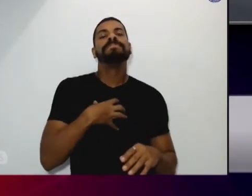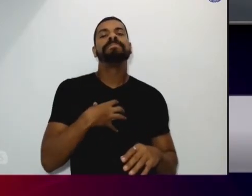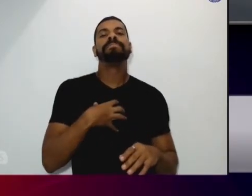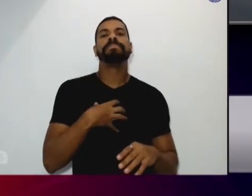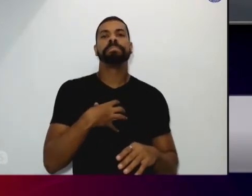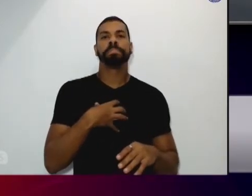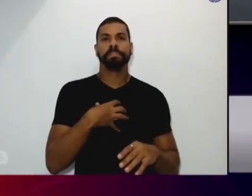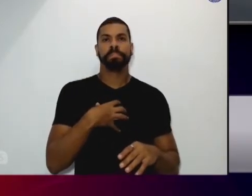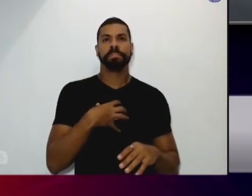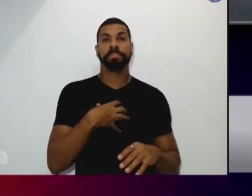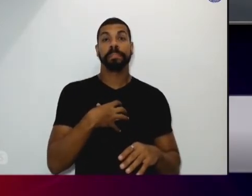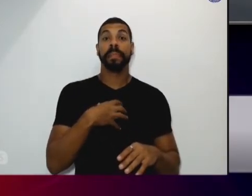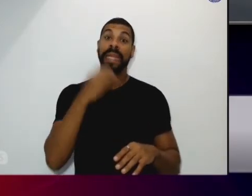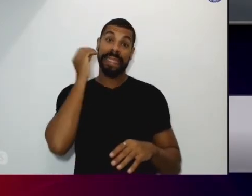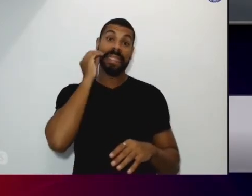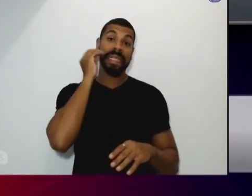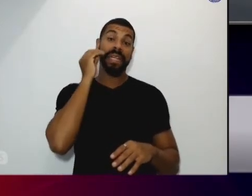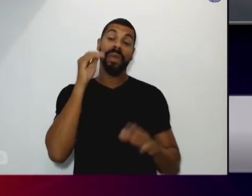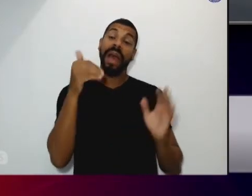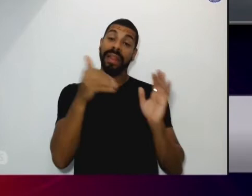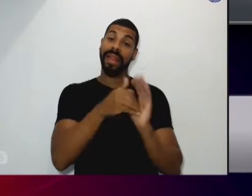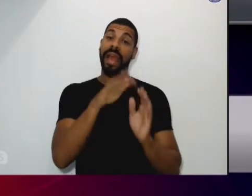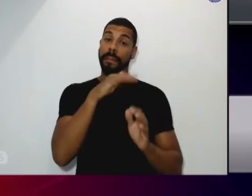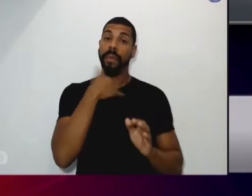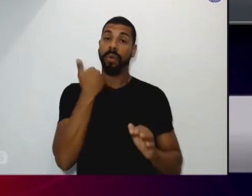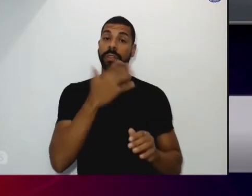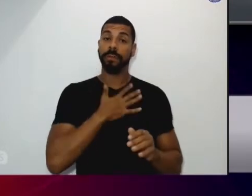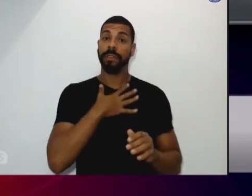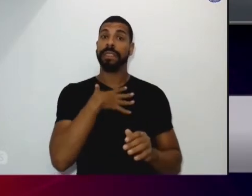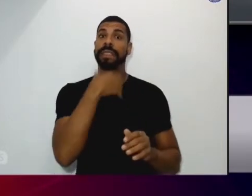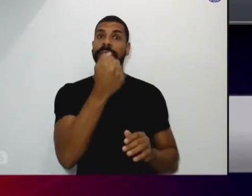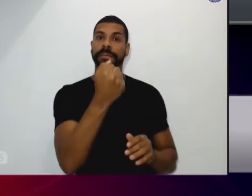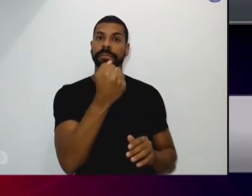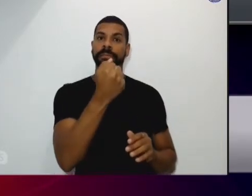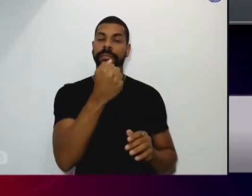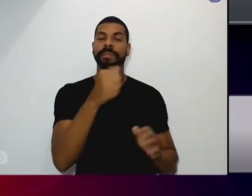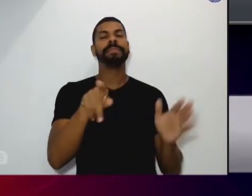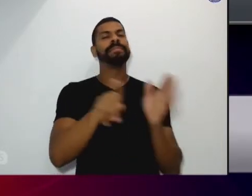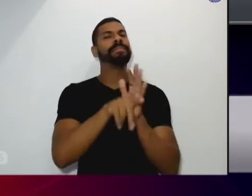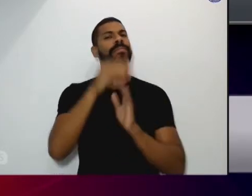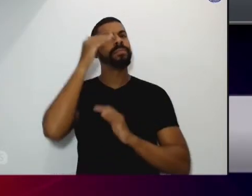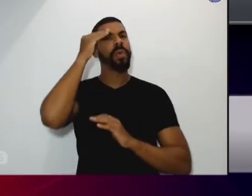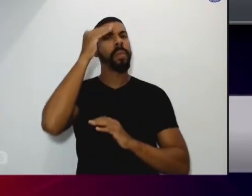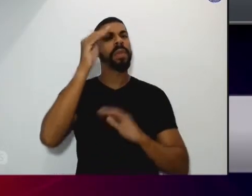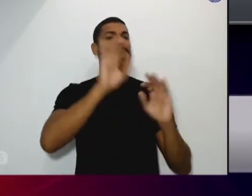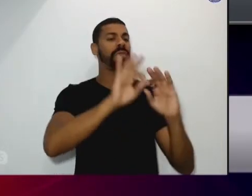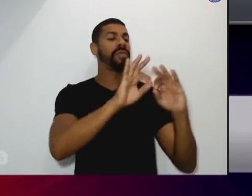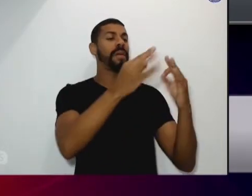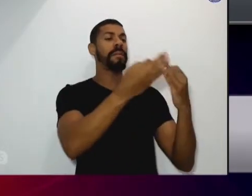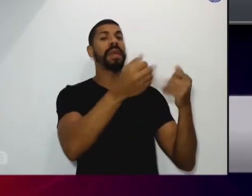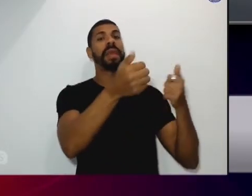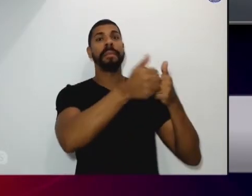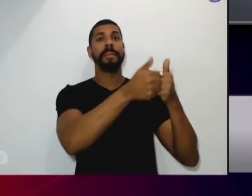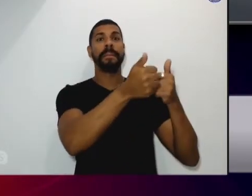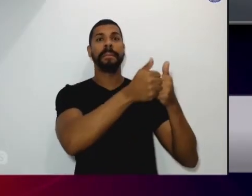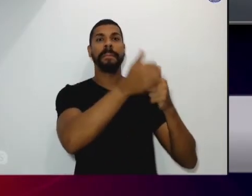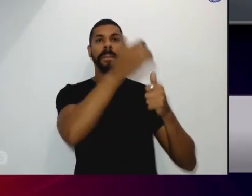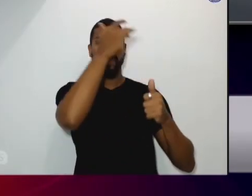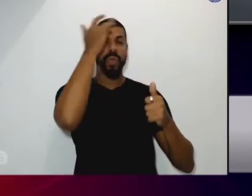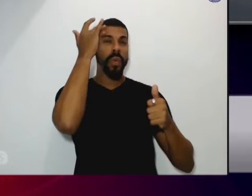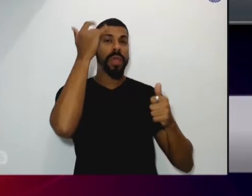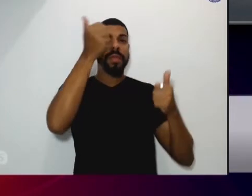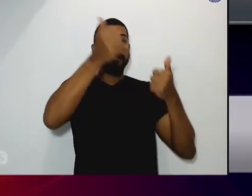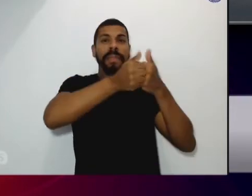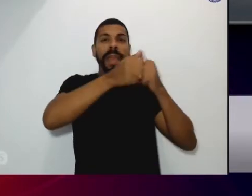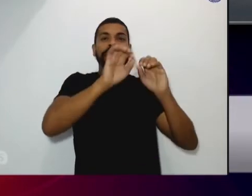tentam né o suicídio e também os familiares deles pessoas próximas quem que a gente